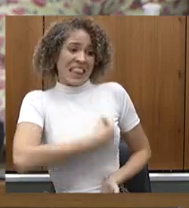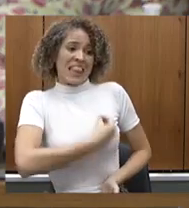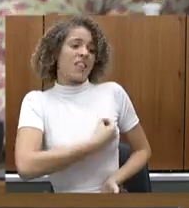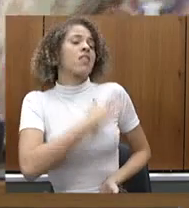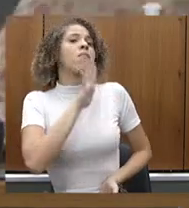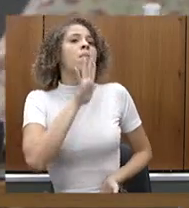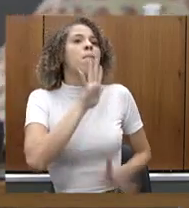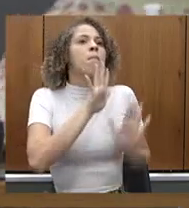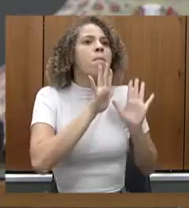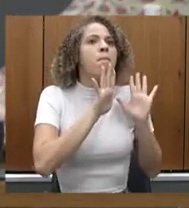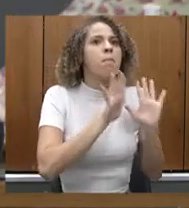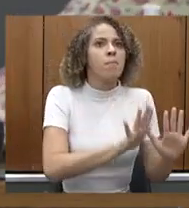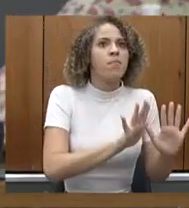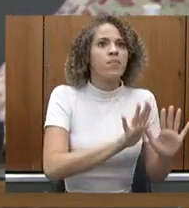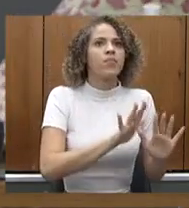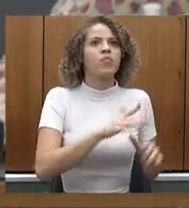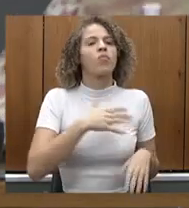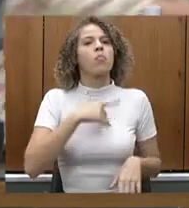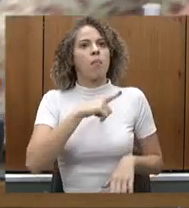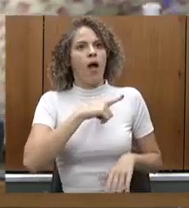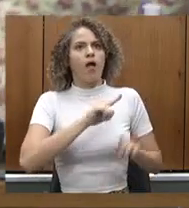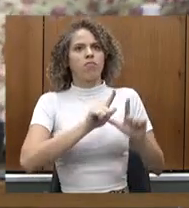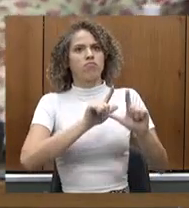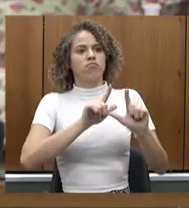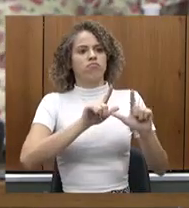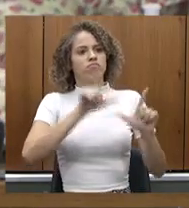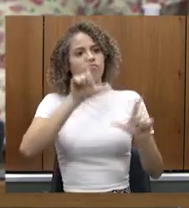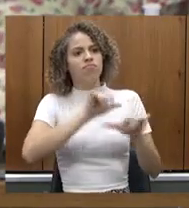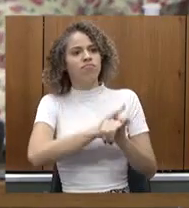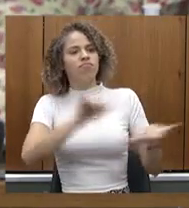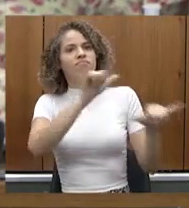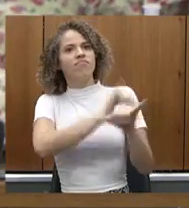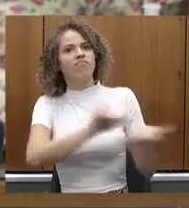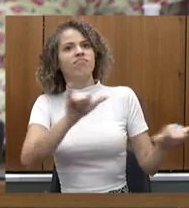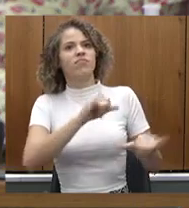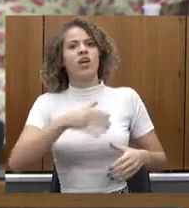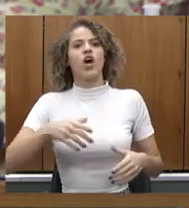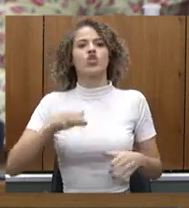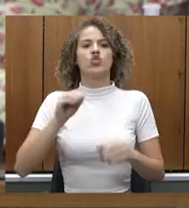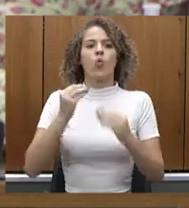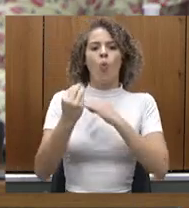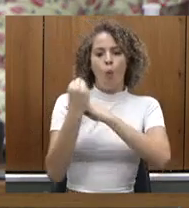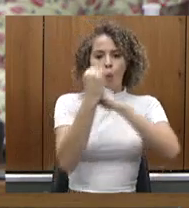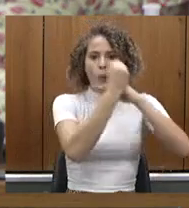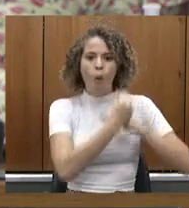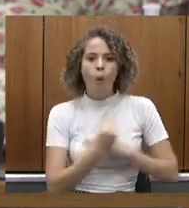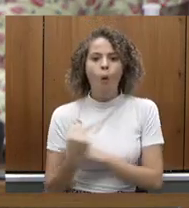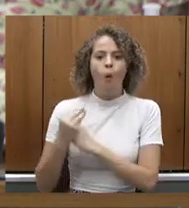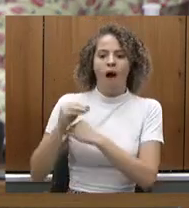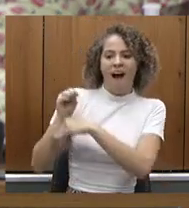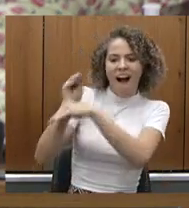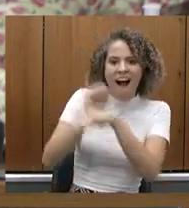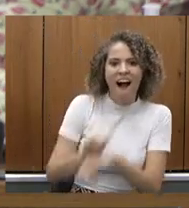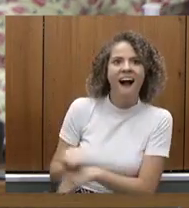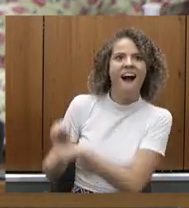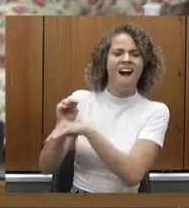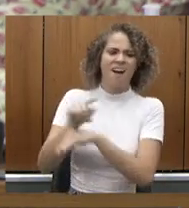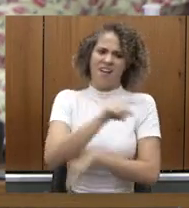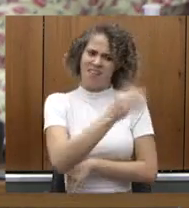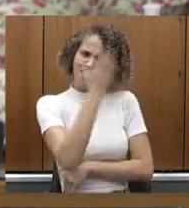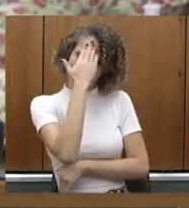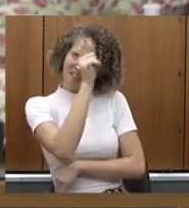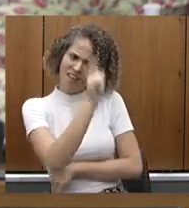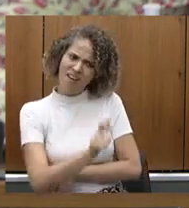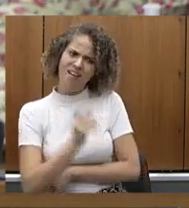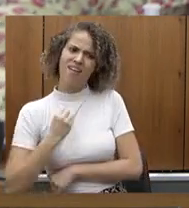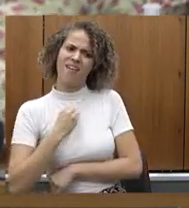foi programas que deram alguns resultados importantes e a prevenção o senhor como médico sabe da